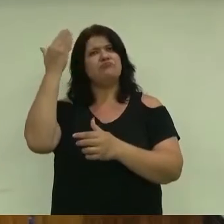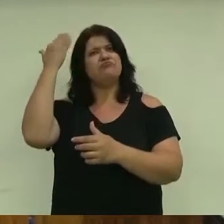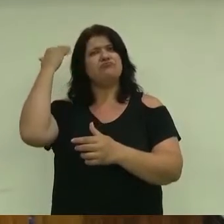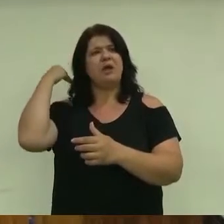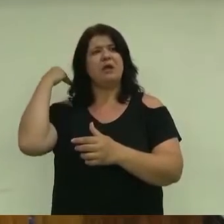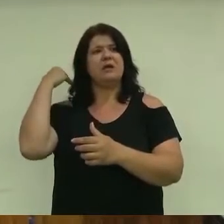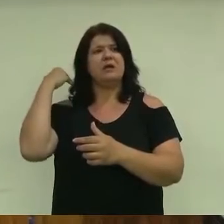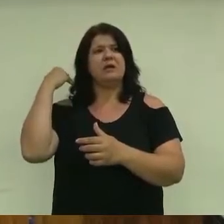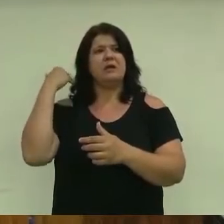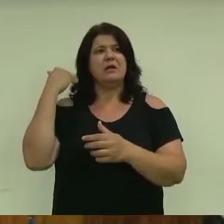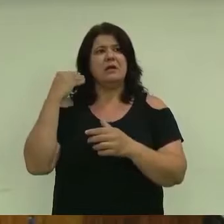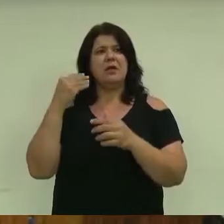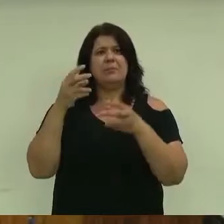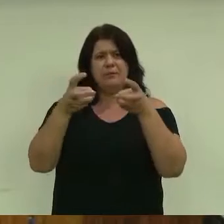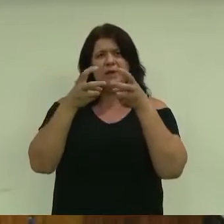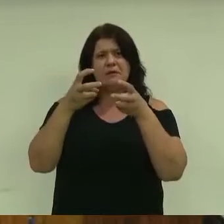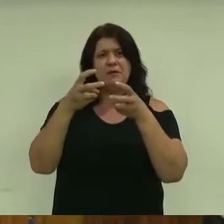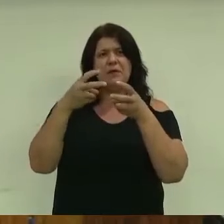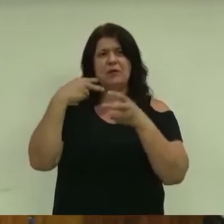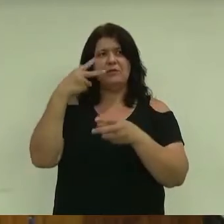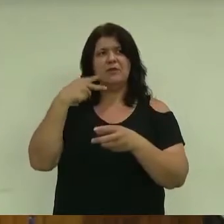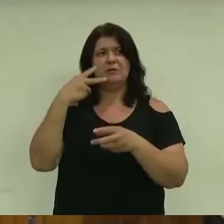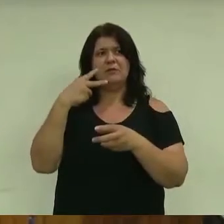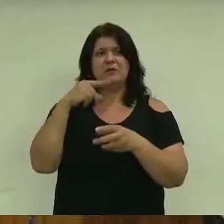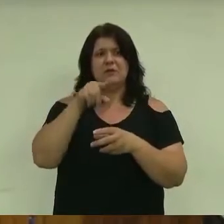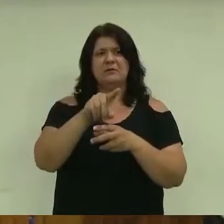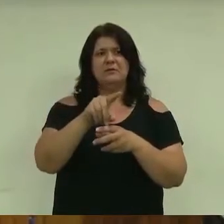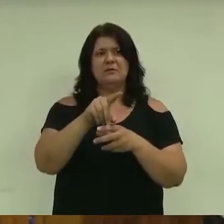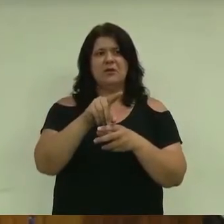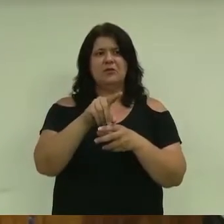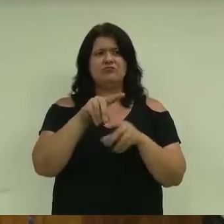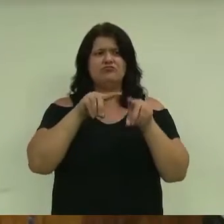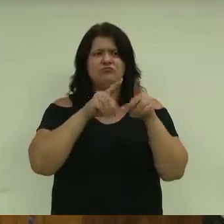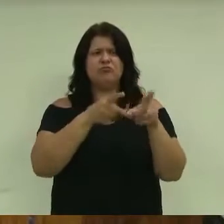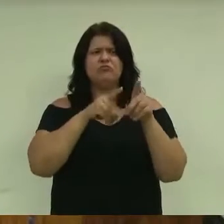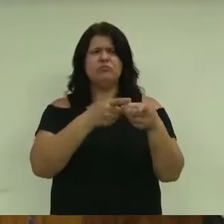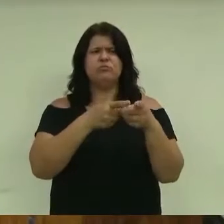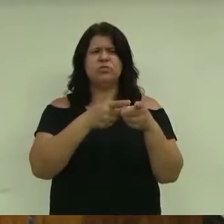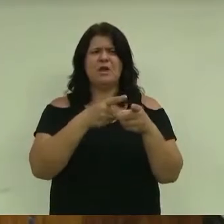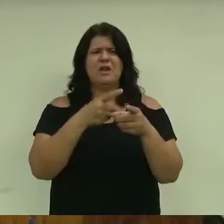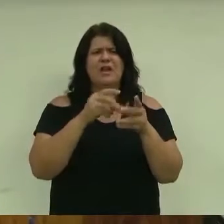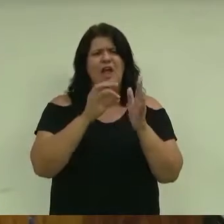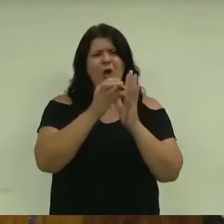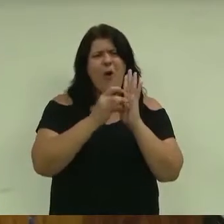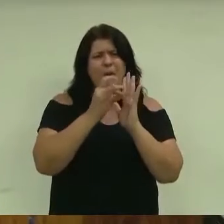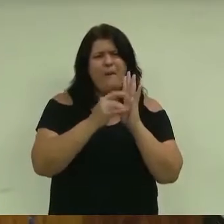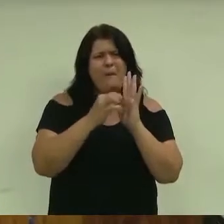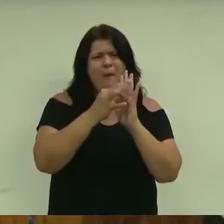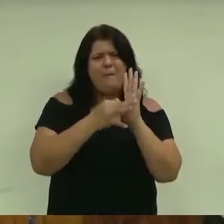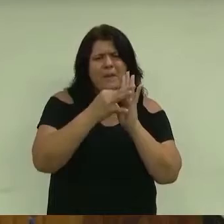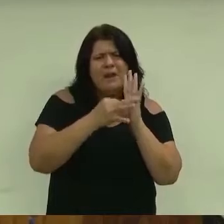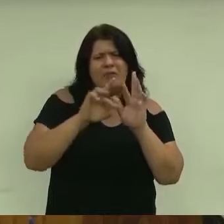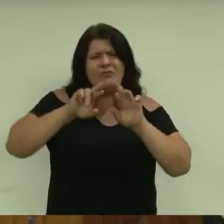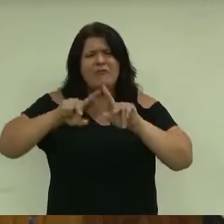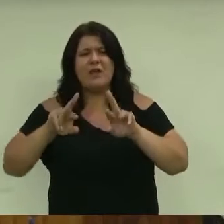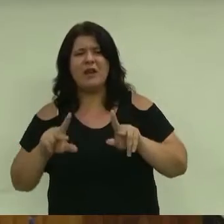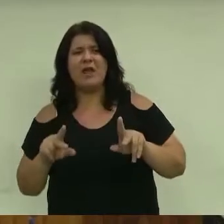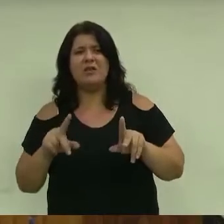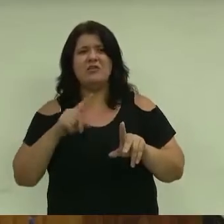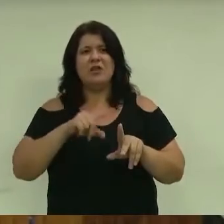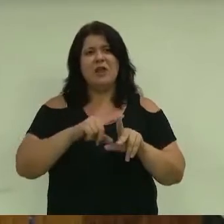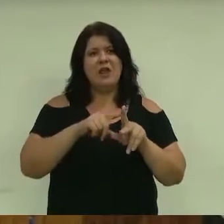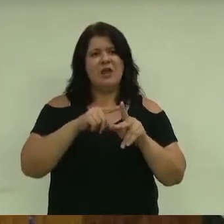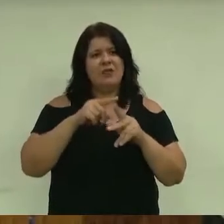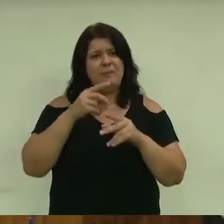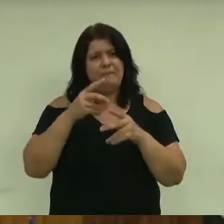percebido em alguns geradores que também estão fazendo algumas críticas, eu sempre vejo alguns apontamentos de solução. que é aí